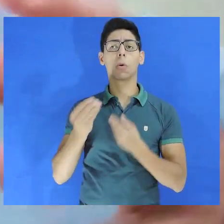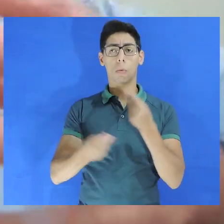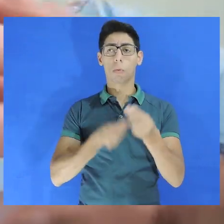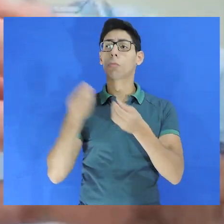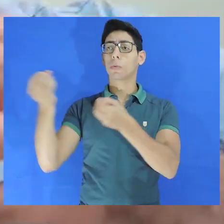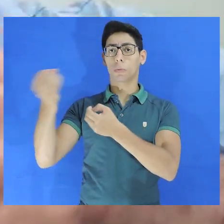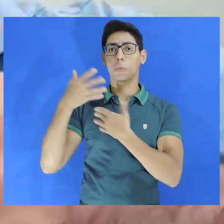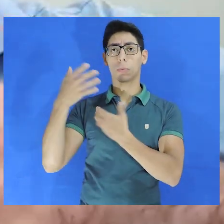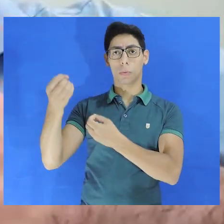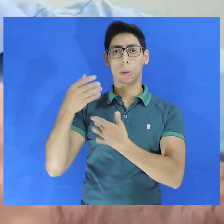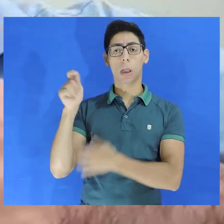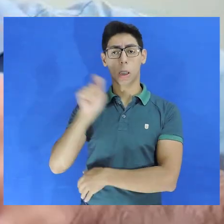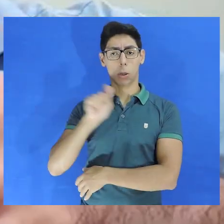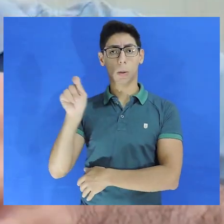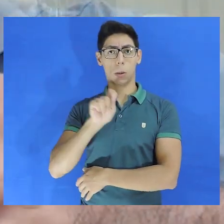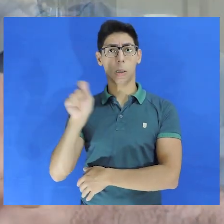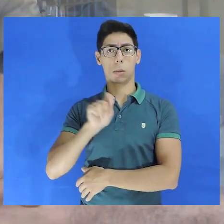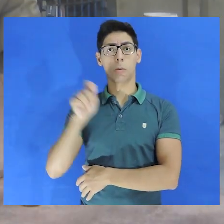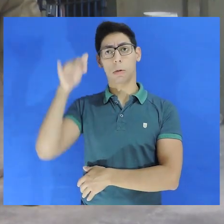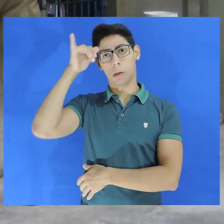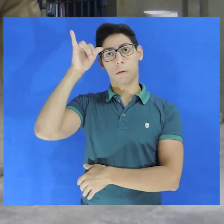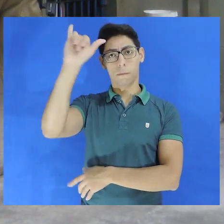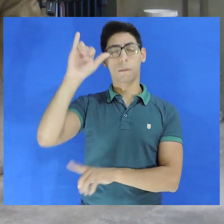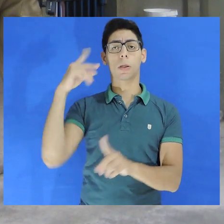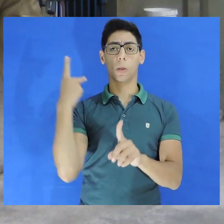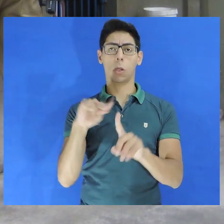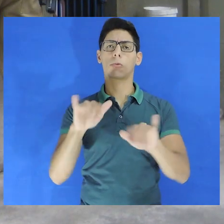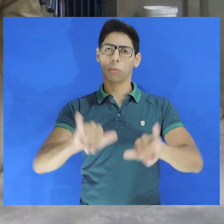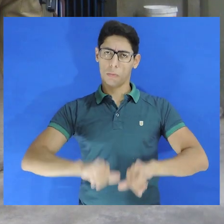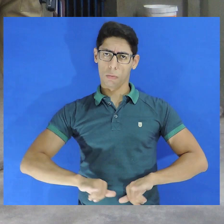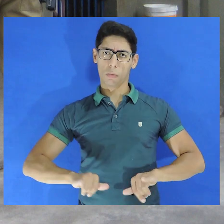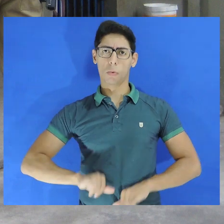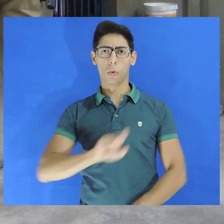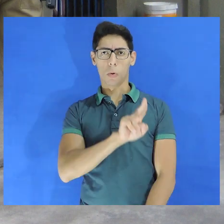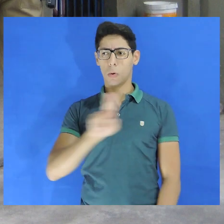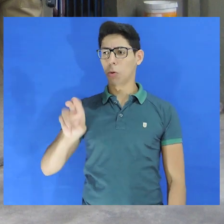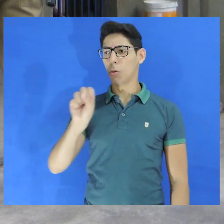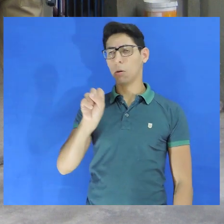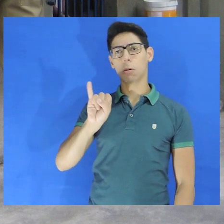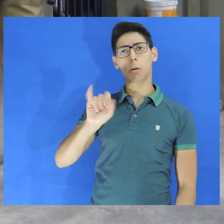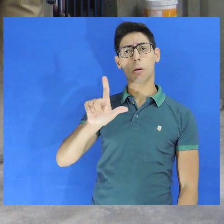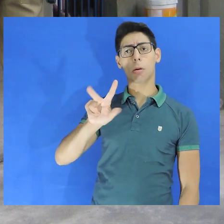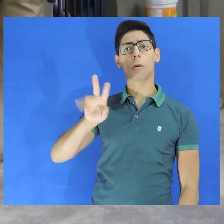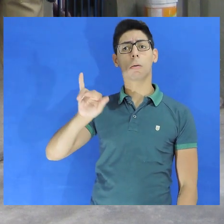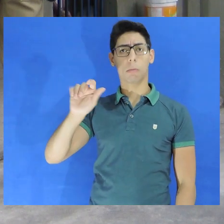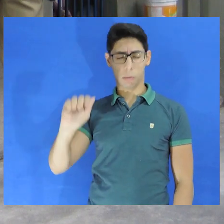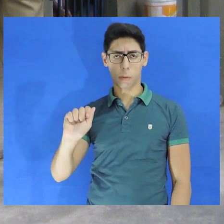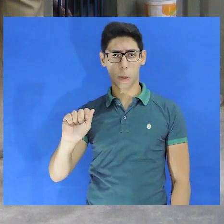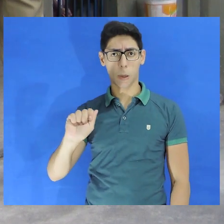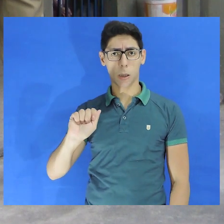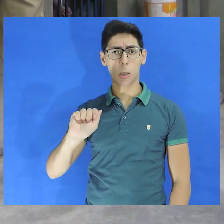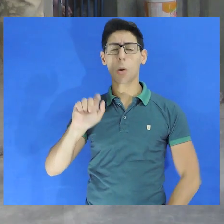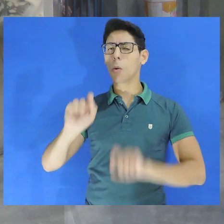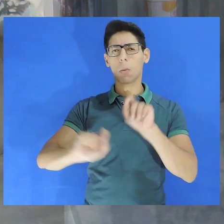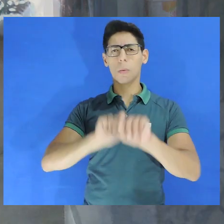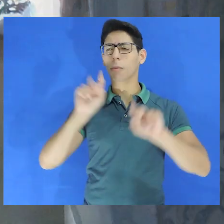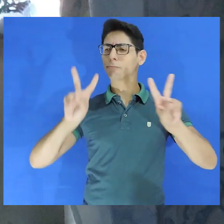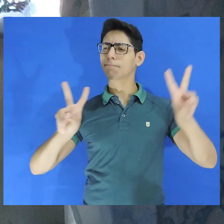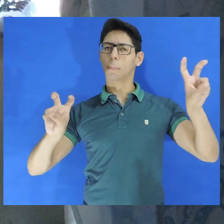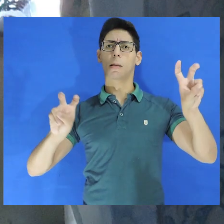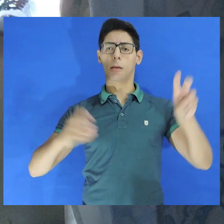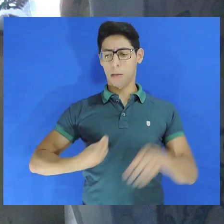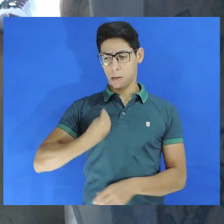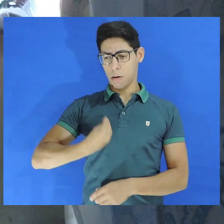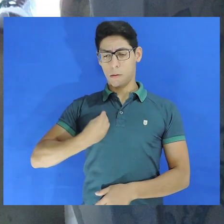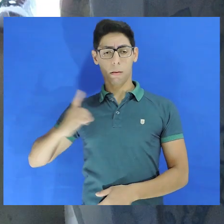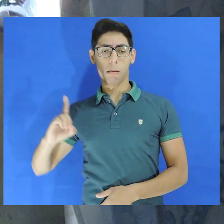nos ensina a Associação de Prevenção da Tortura, a Silvia diz, é a presença no cárcere